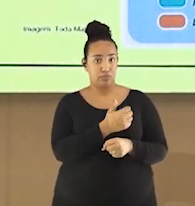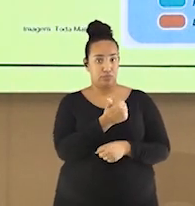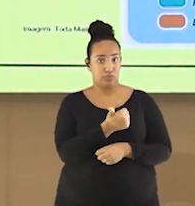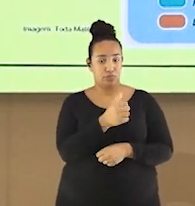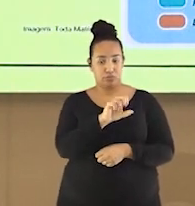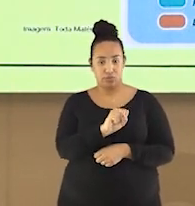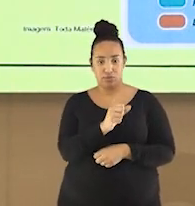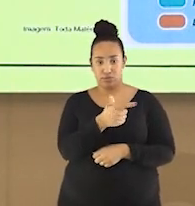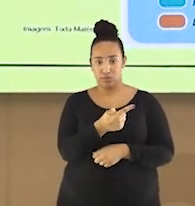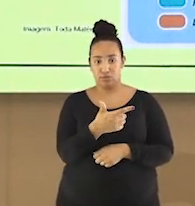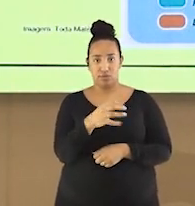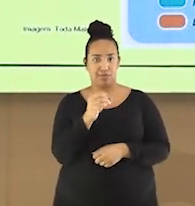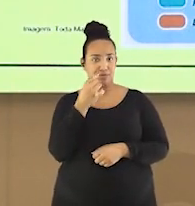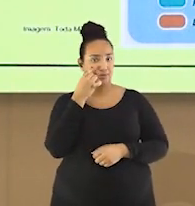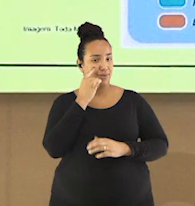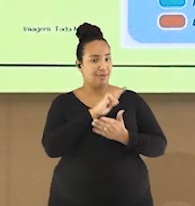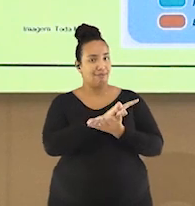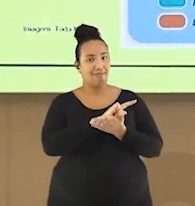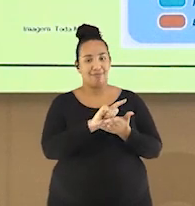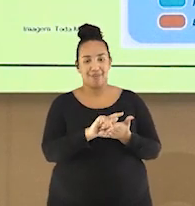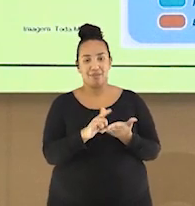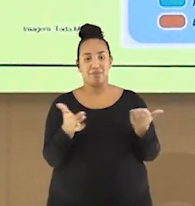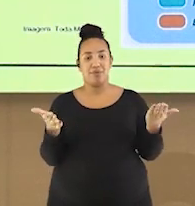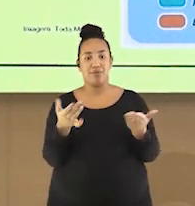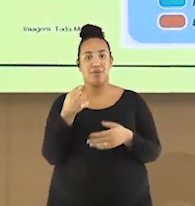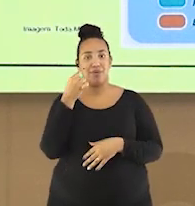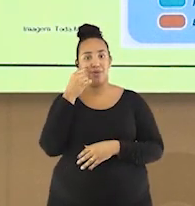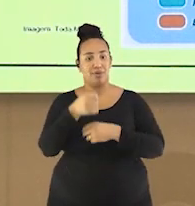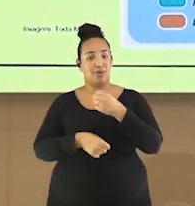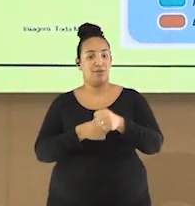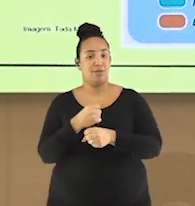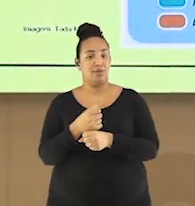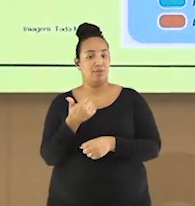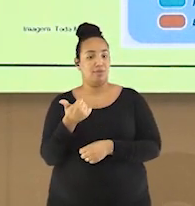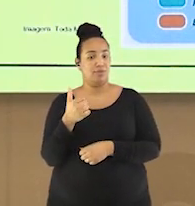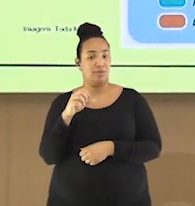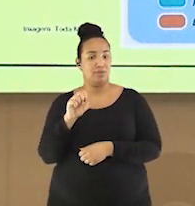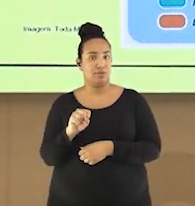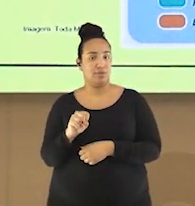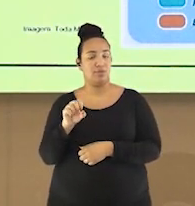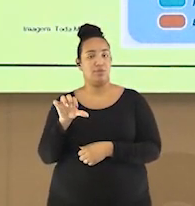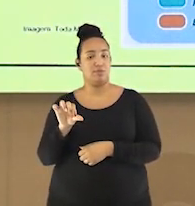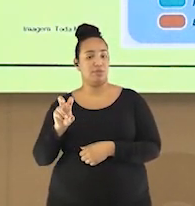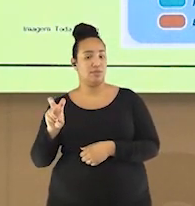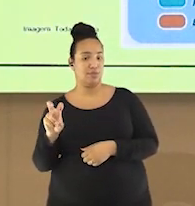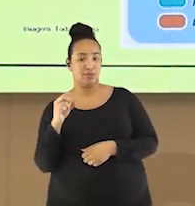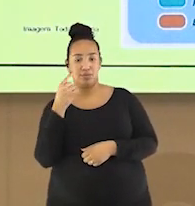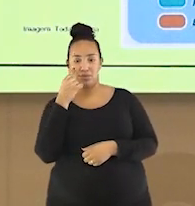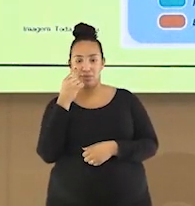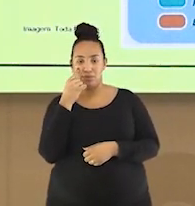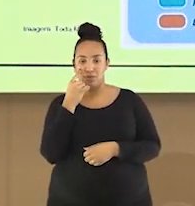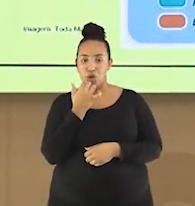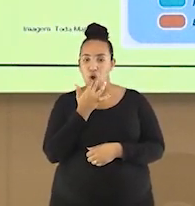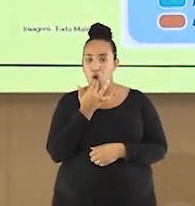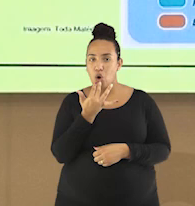totalmente limpa, e aqui em 1895. A gente percebe que todas essas